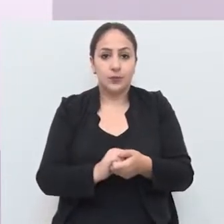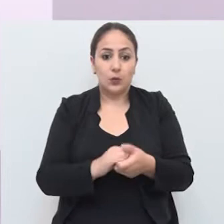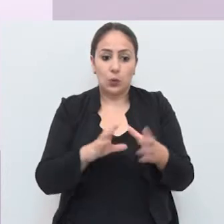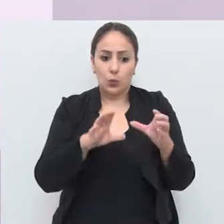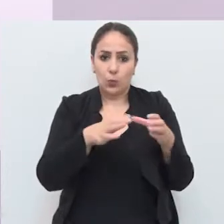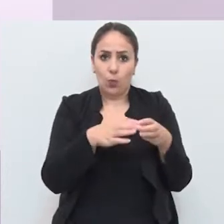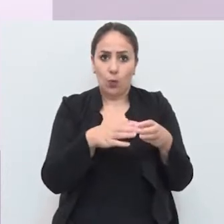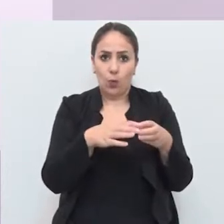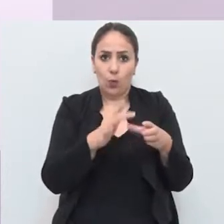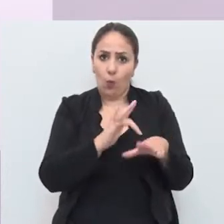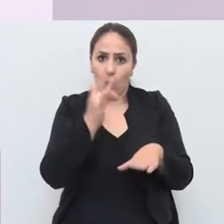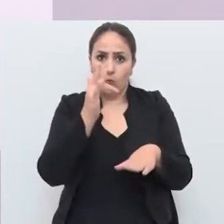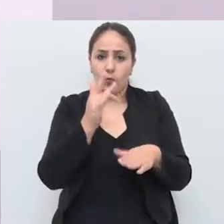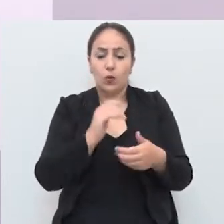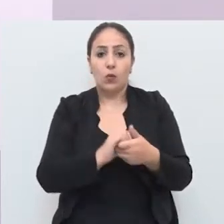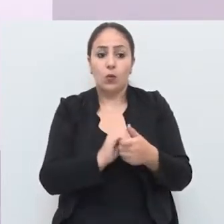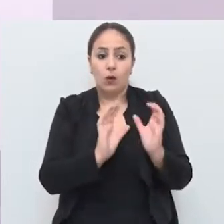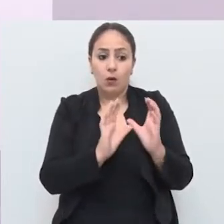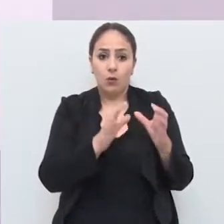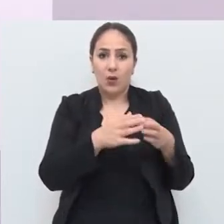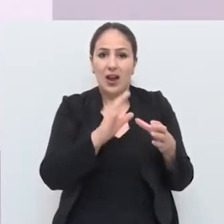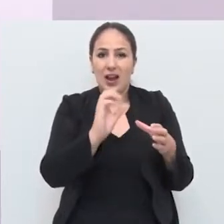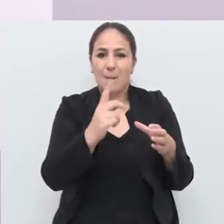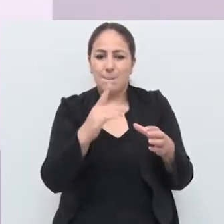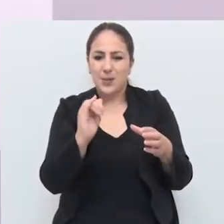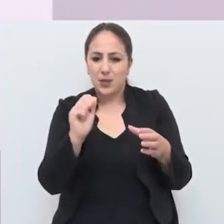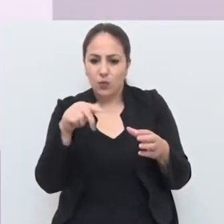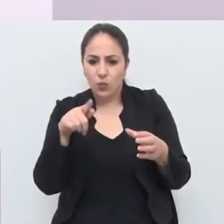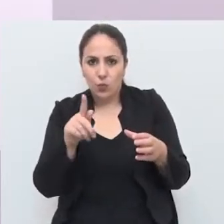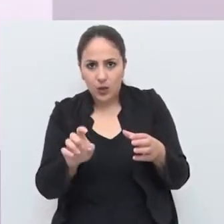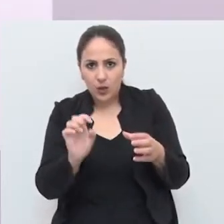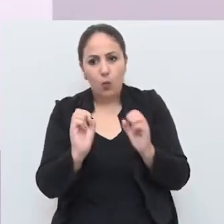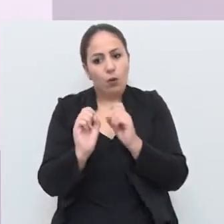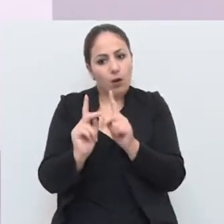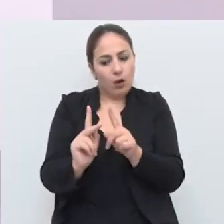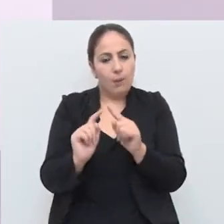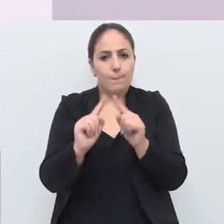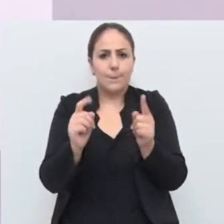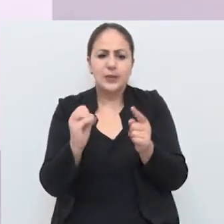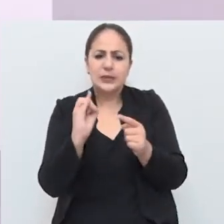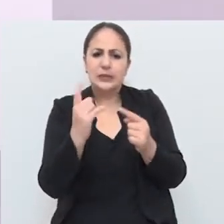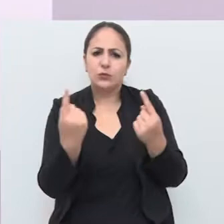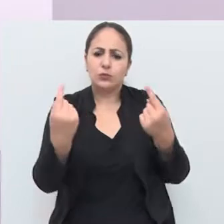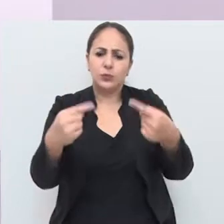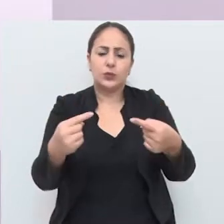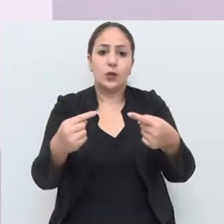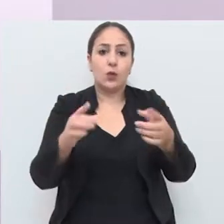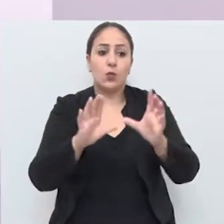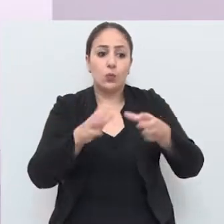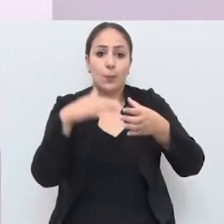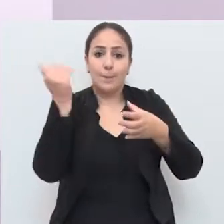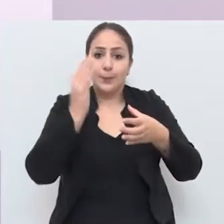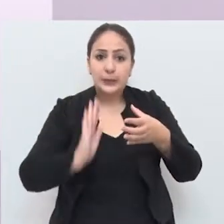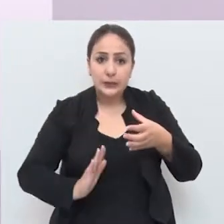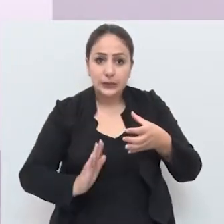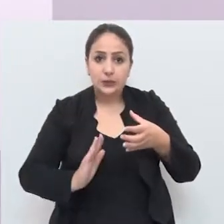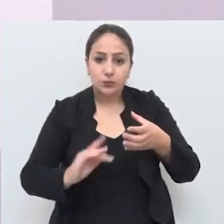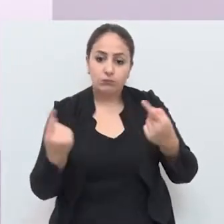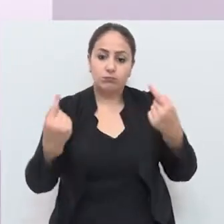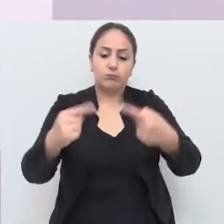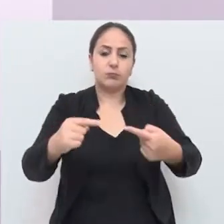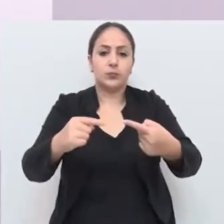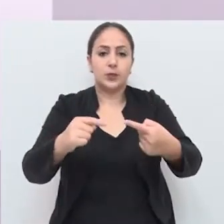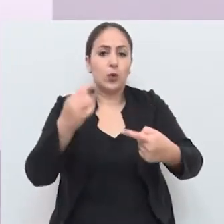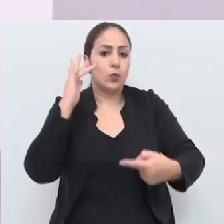Capingui ainda é viável, mas se for disputar uma Superliga Brasileira, que é o